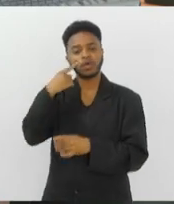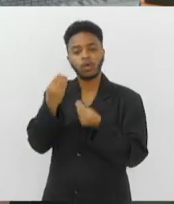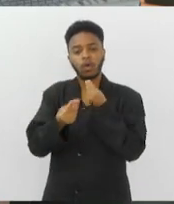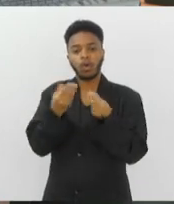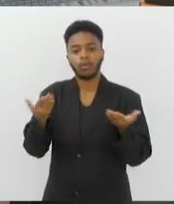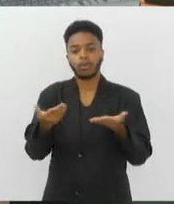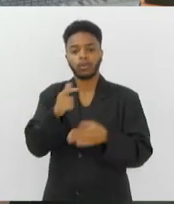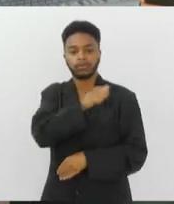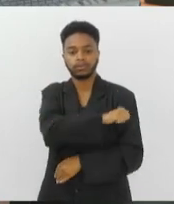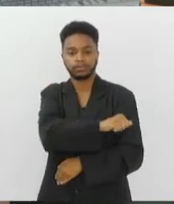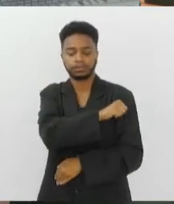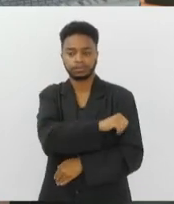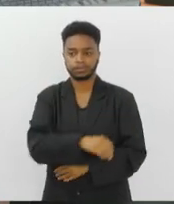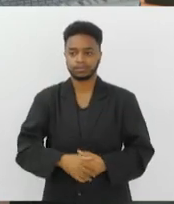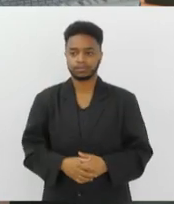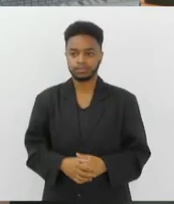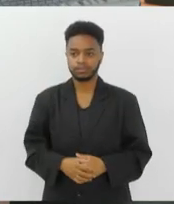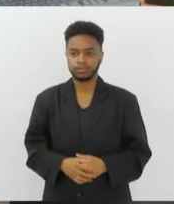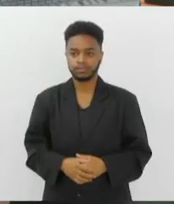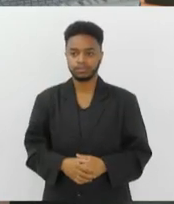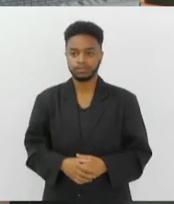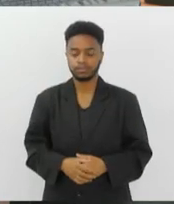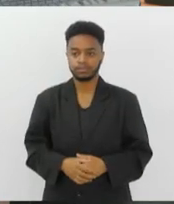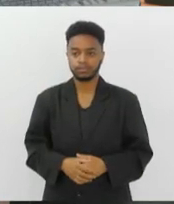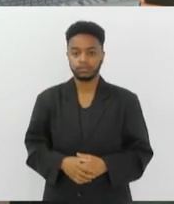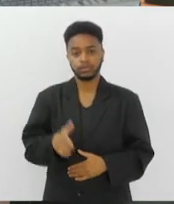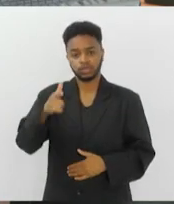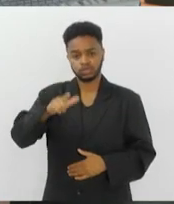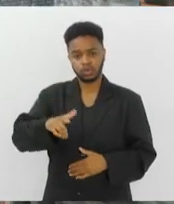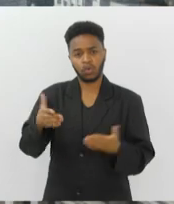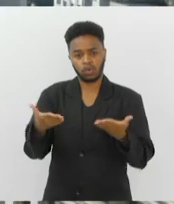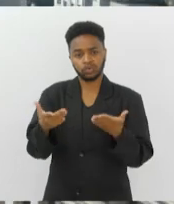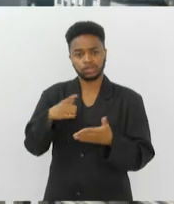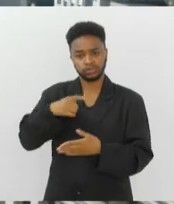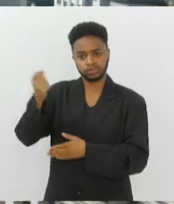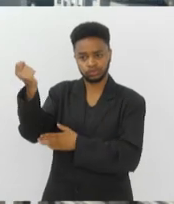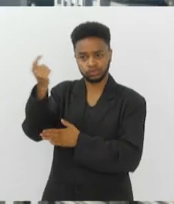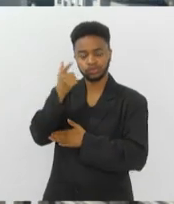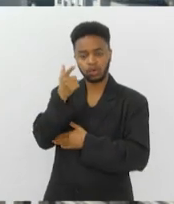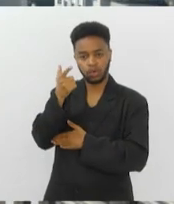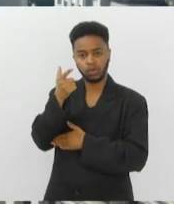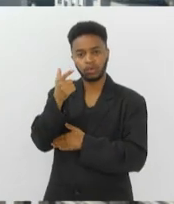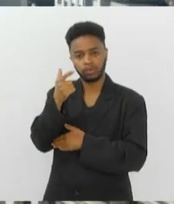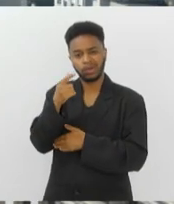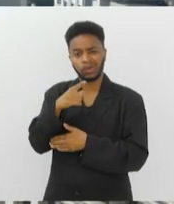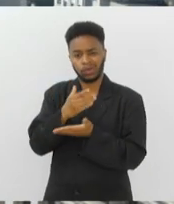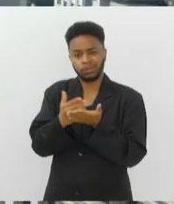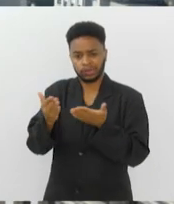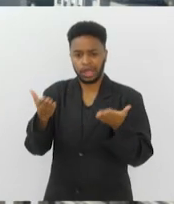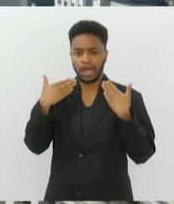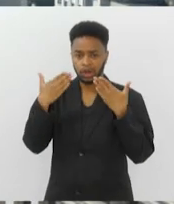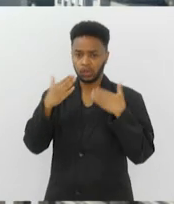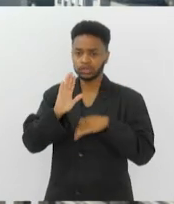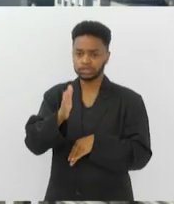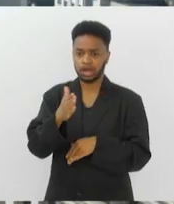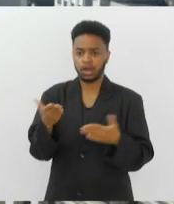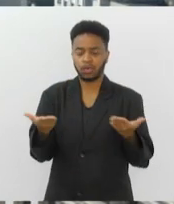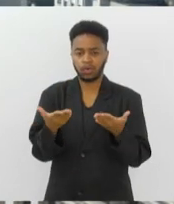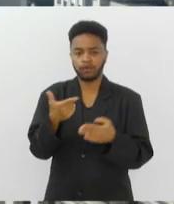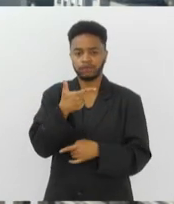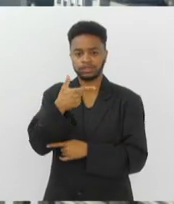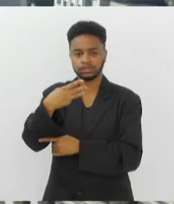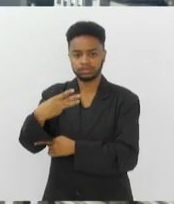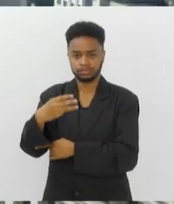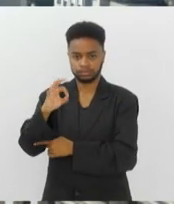no Rio de Janeiro. Mais uma vez, uma manhã ensolarada. Começou já com calor. Nesse momento faz